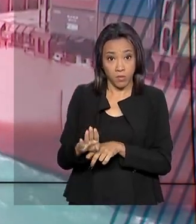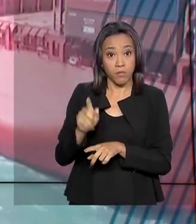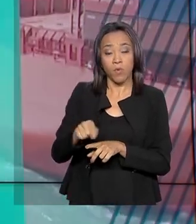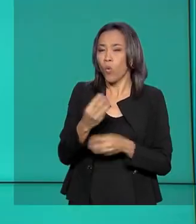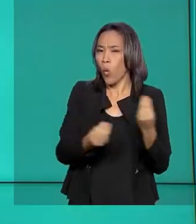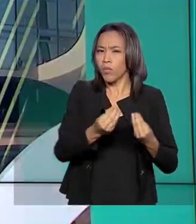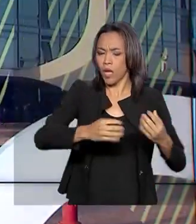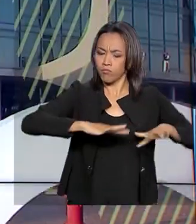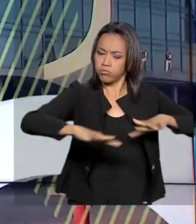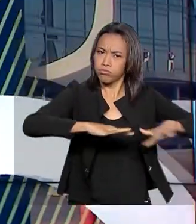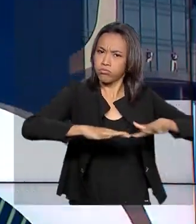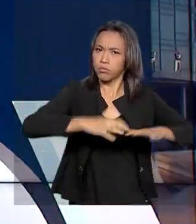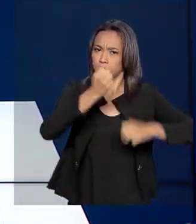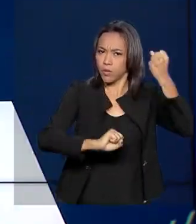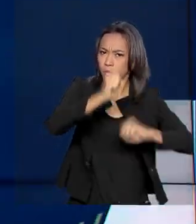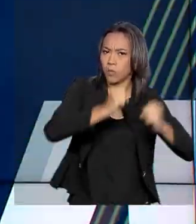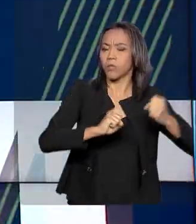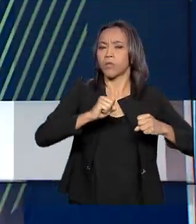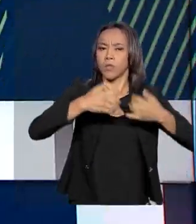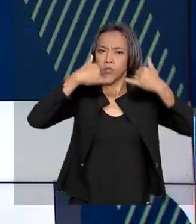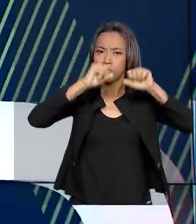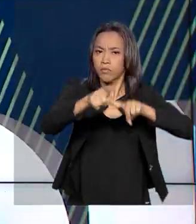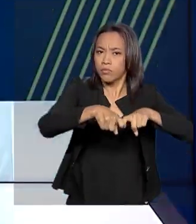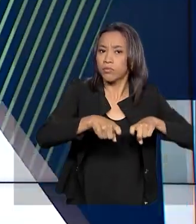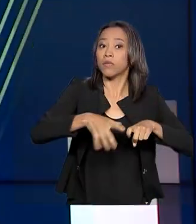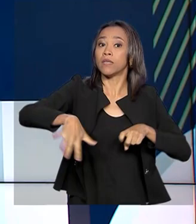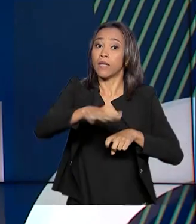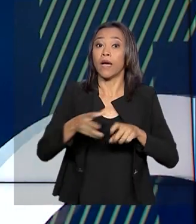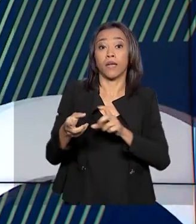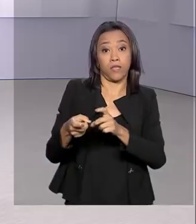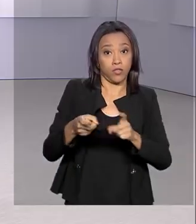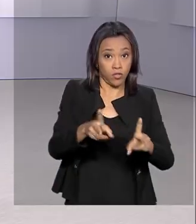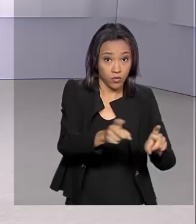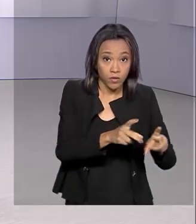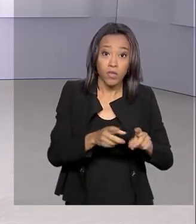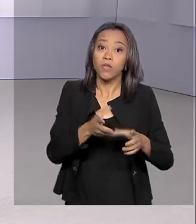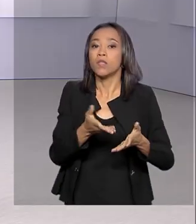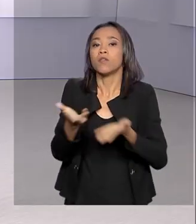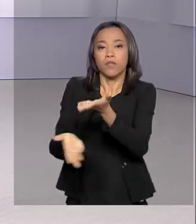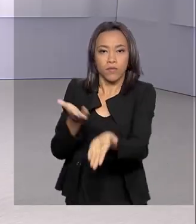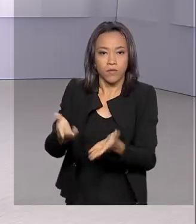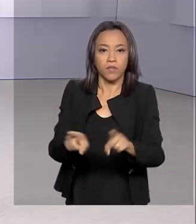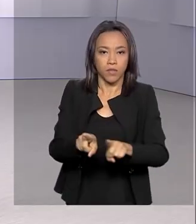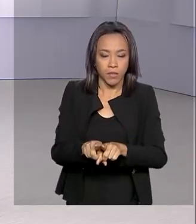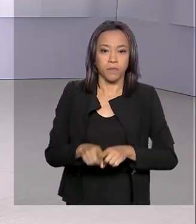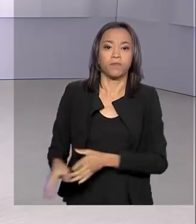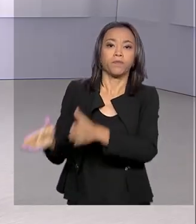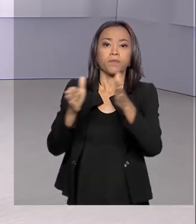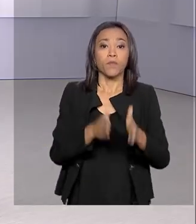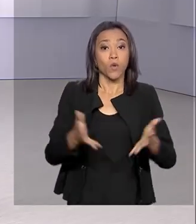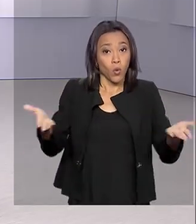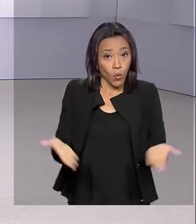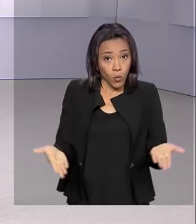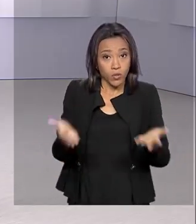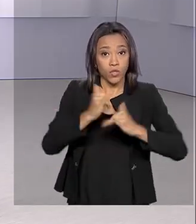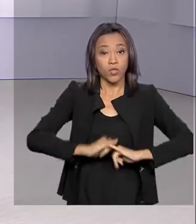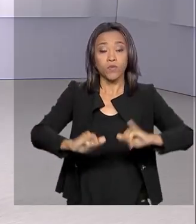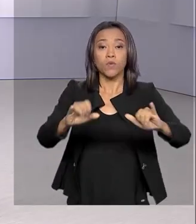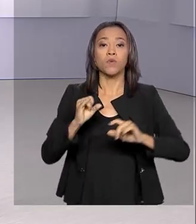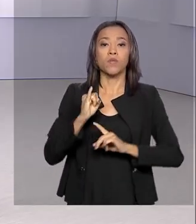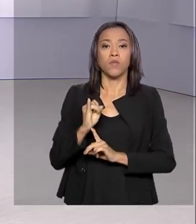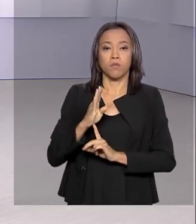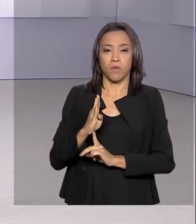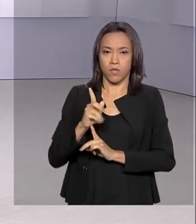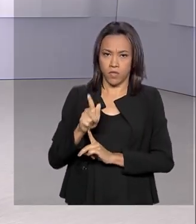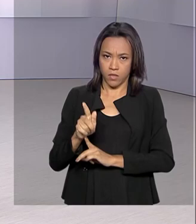indústria, da agropecuária e do setor de comércio e serviços. E o IBGE também divulgou hoje que a taxa